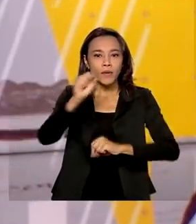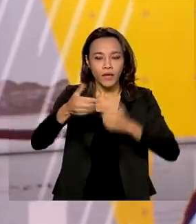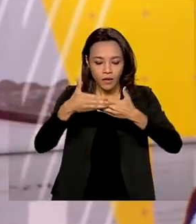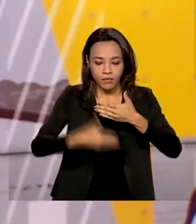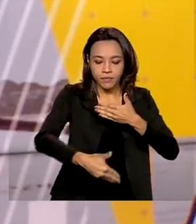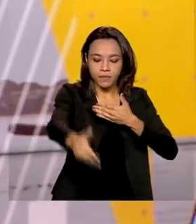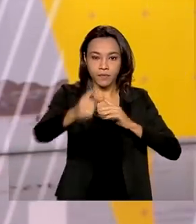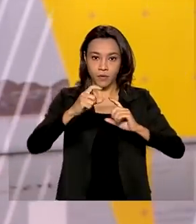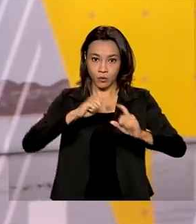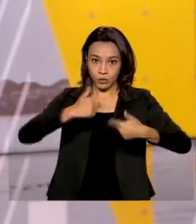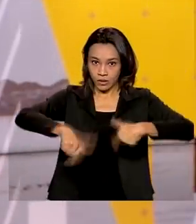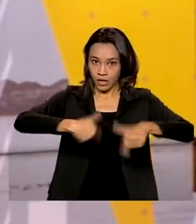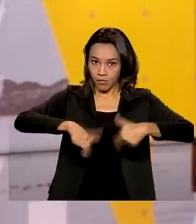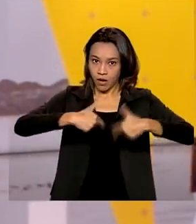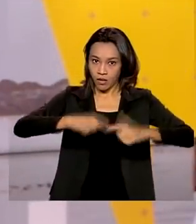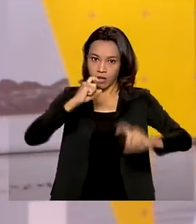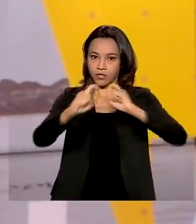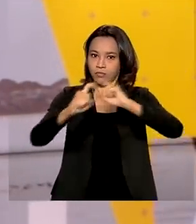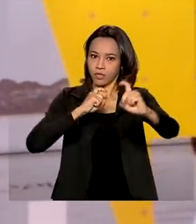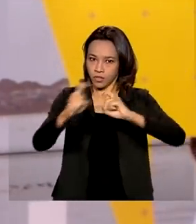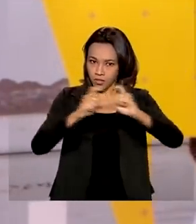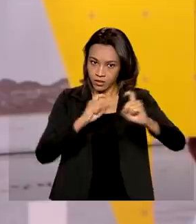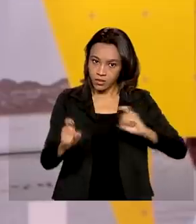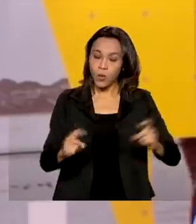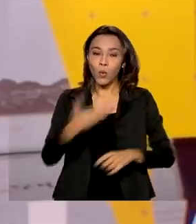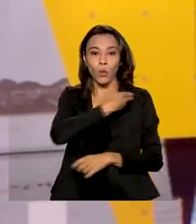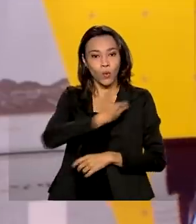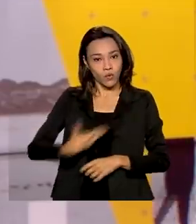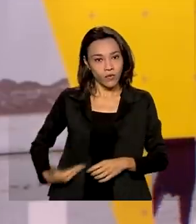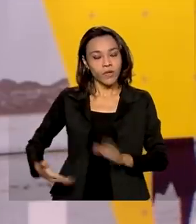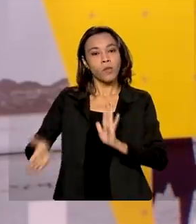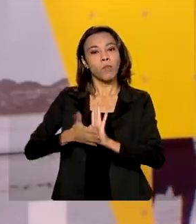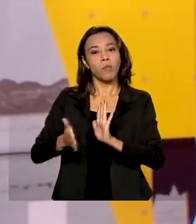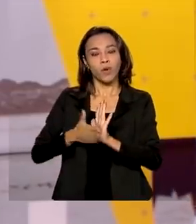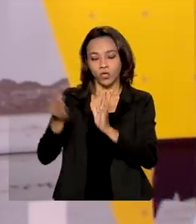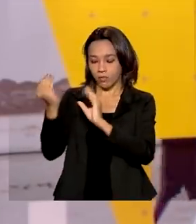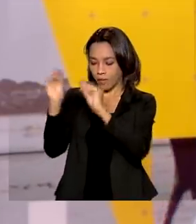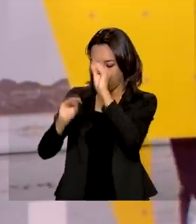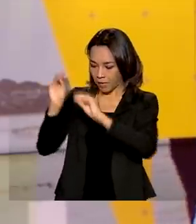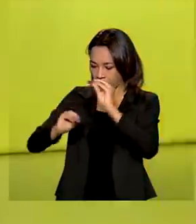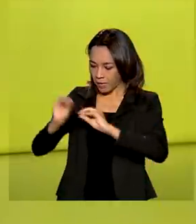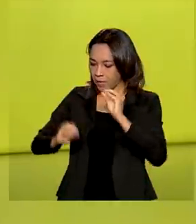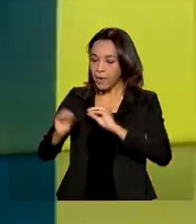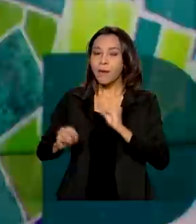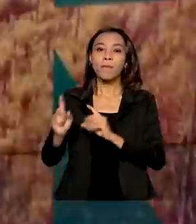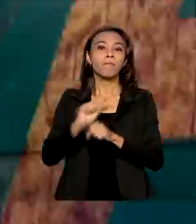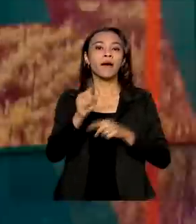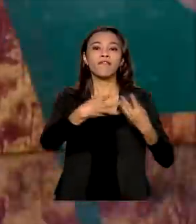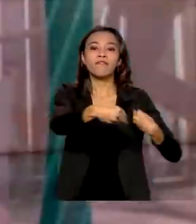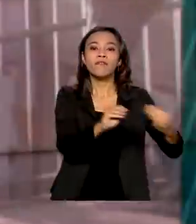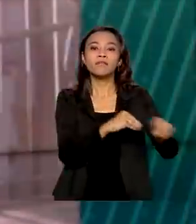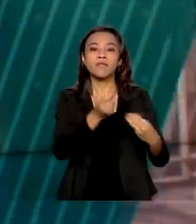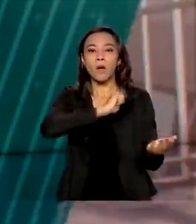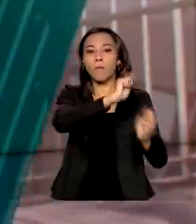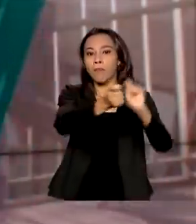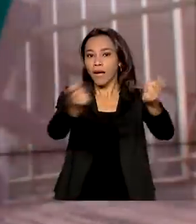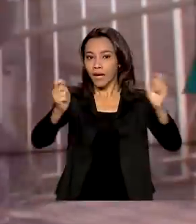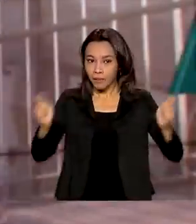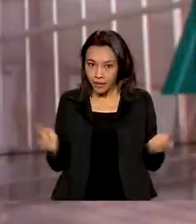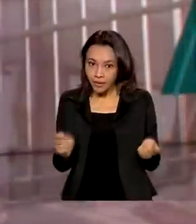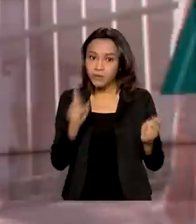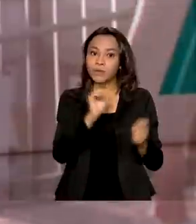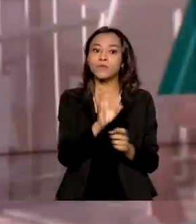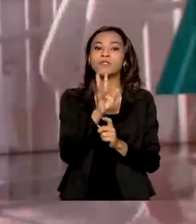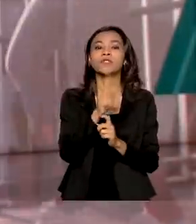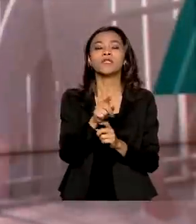ano que vem, o governo elabora uma proposta de emenda à Constituição para flexibilizar o pagamento de precatórios, que são dívidas da